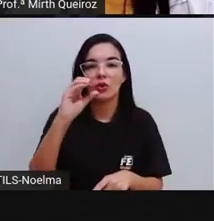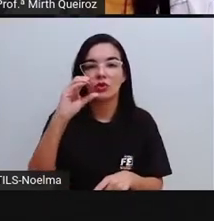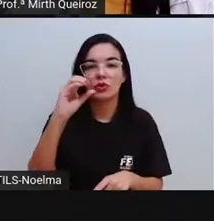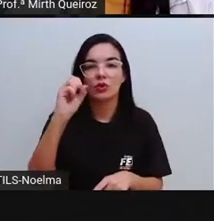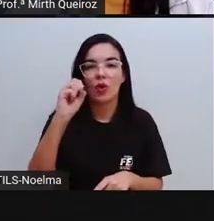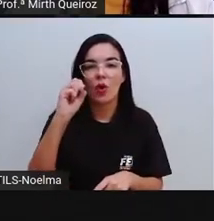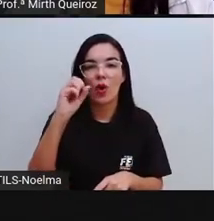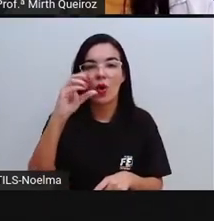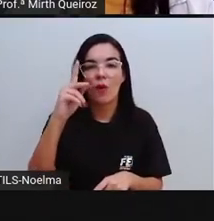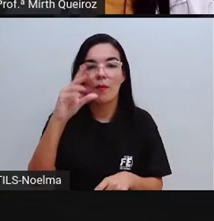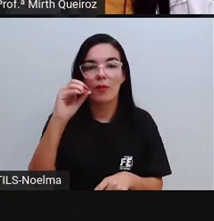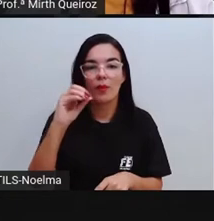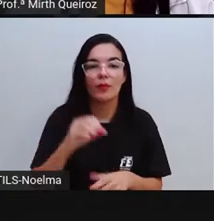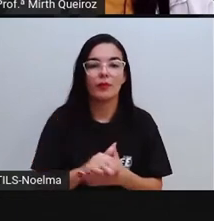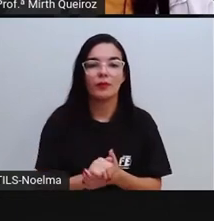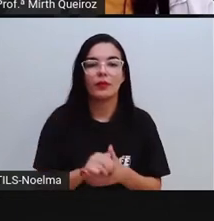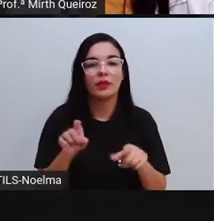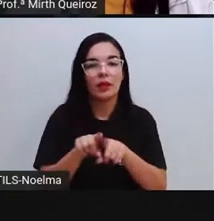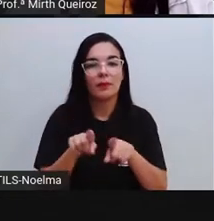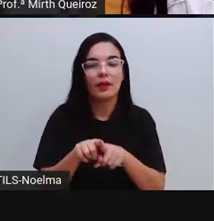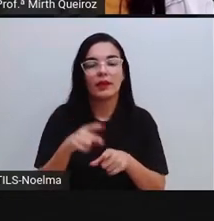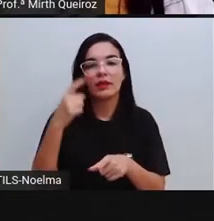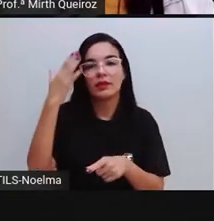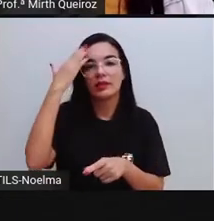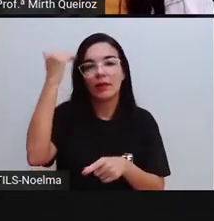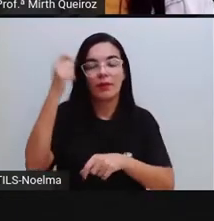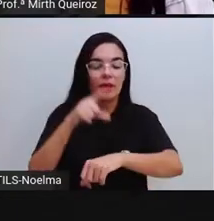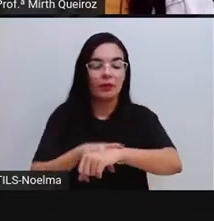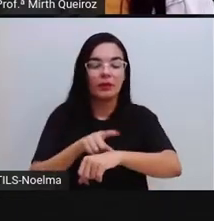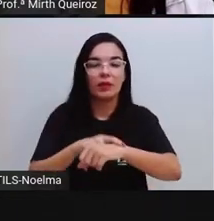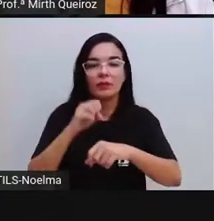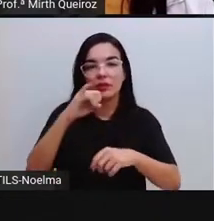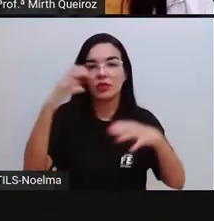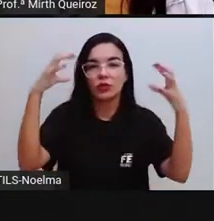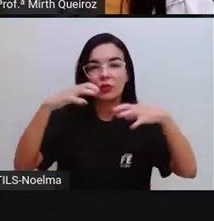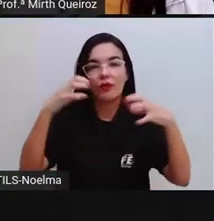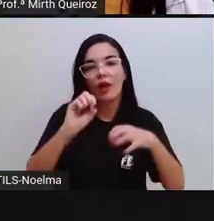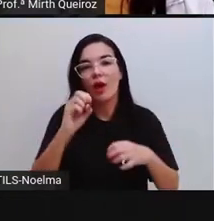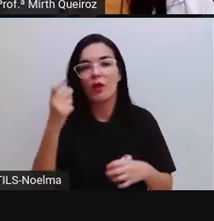São algumas das coisas que nós temos aí no jornal.